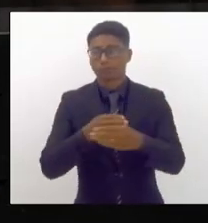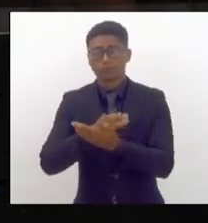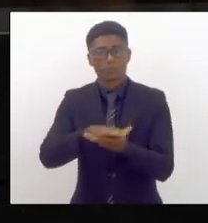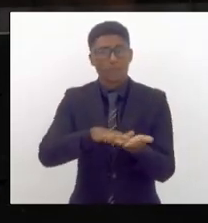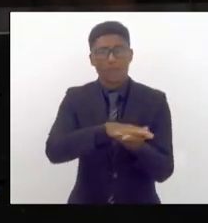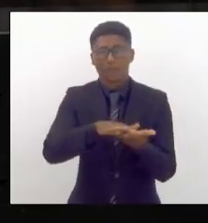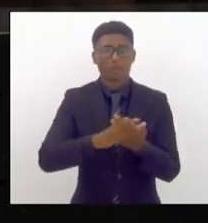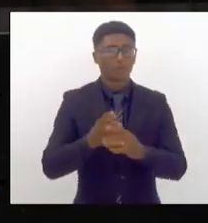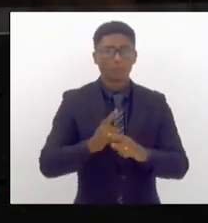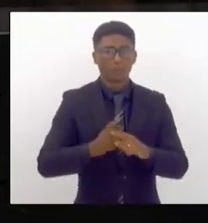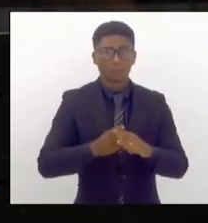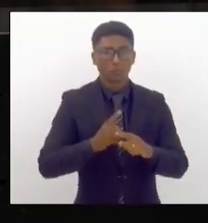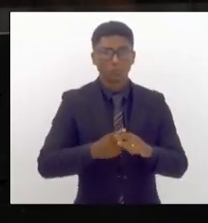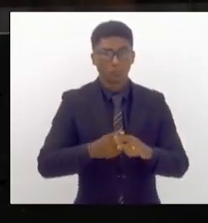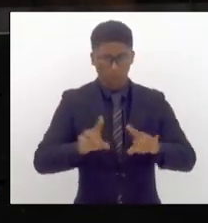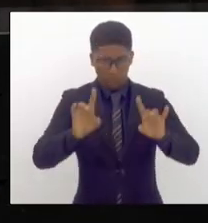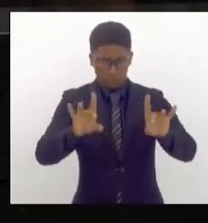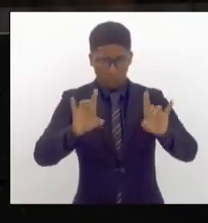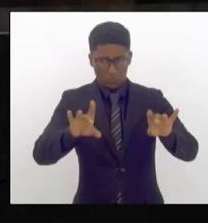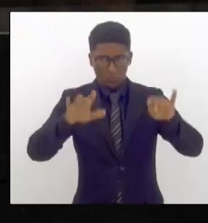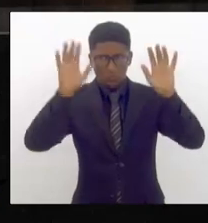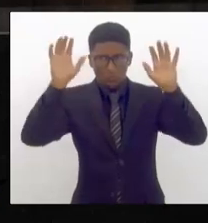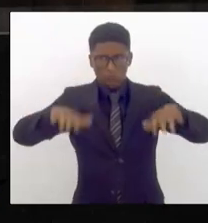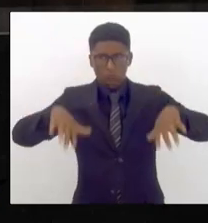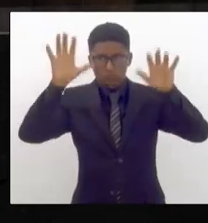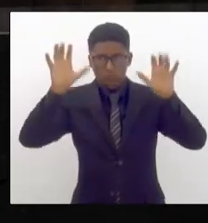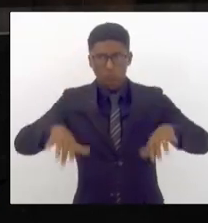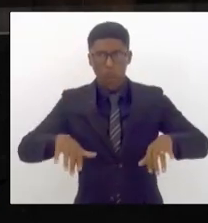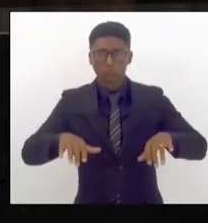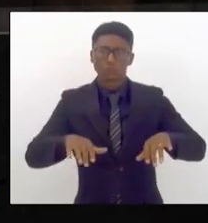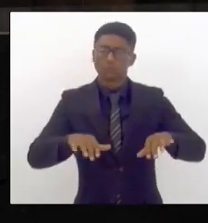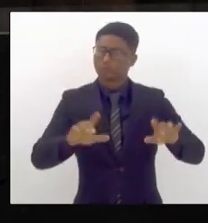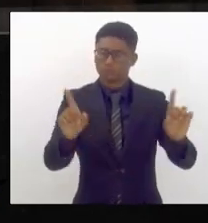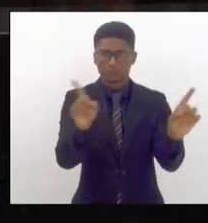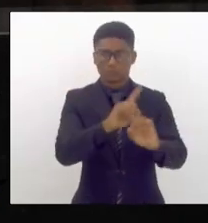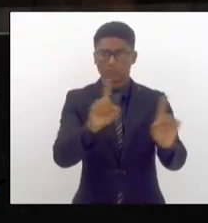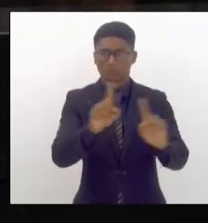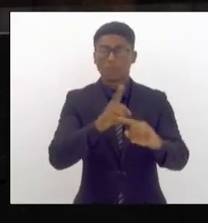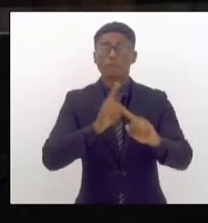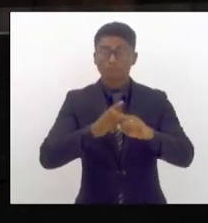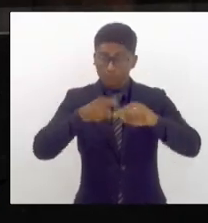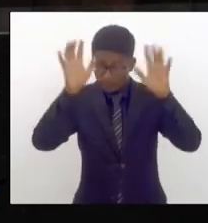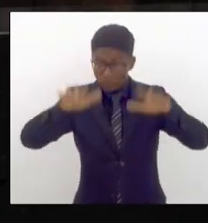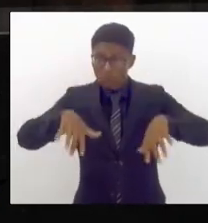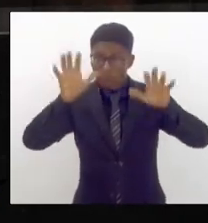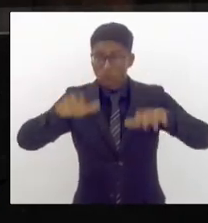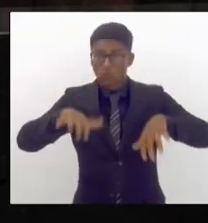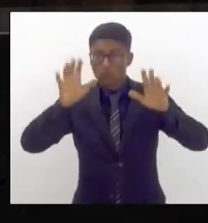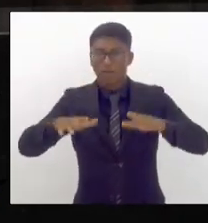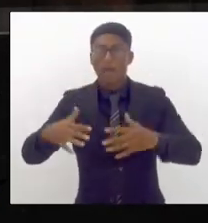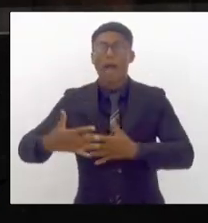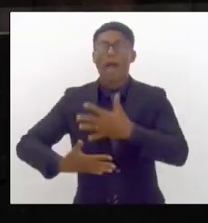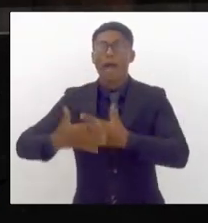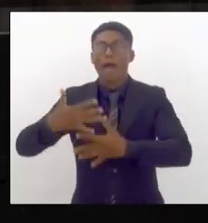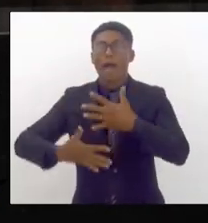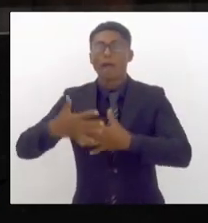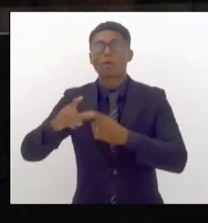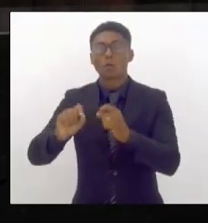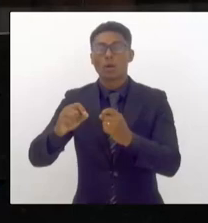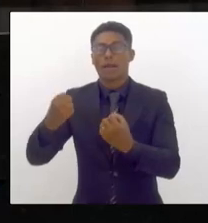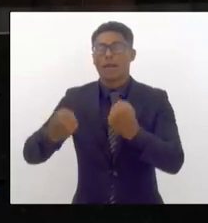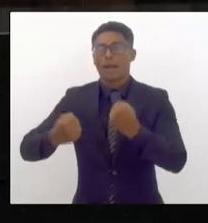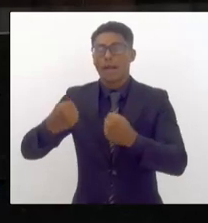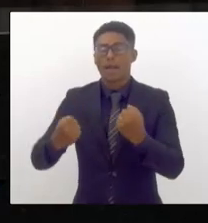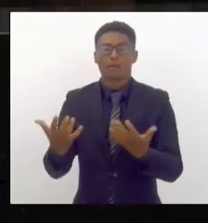não era só pela questão da chuva que a chuva afeta muito a área rodoviária mas os trilhos tanto é que o